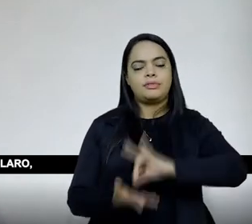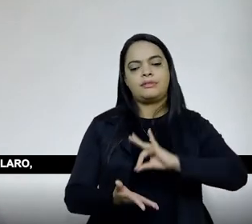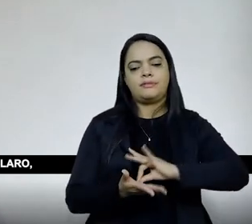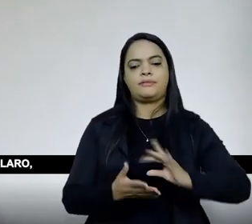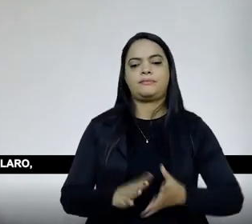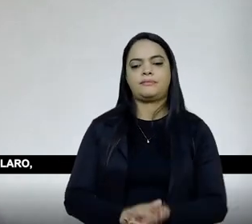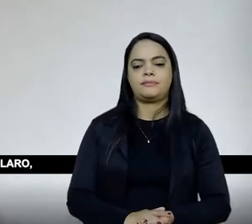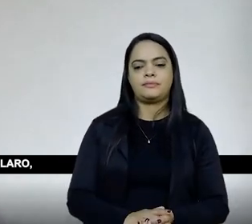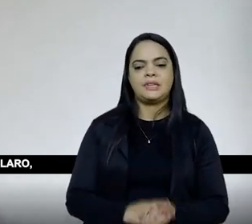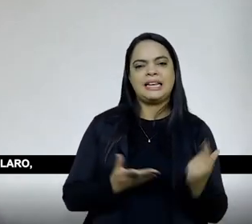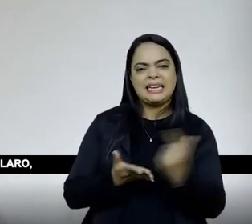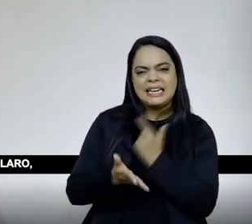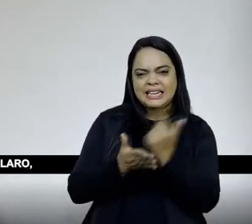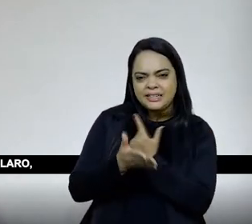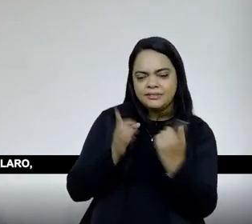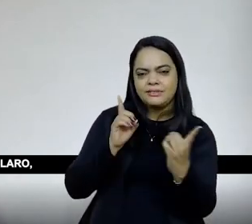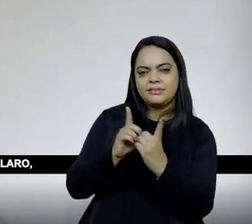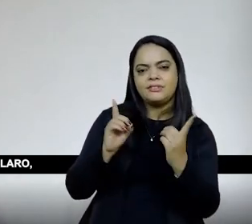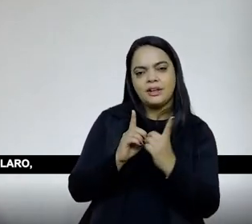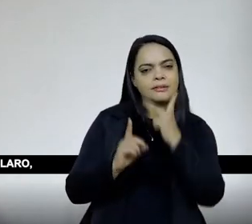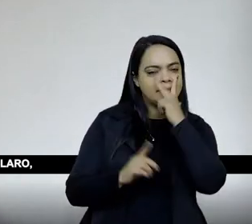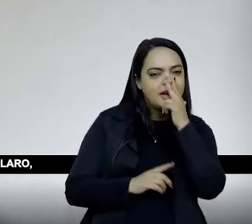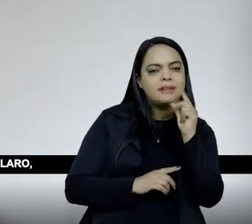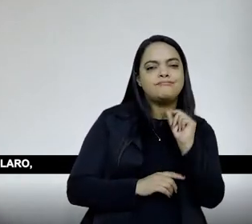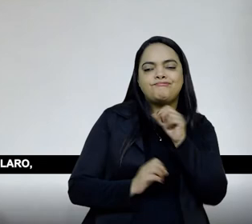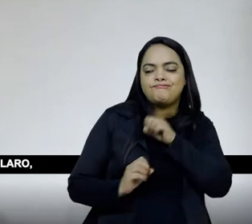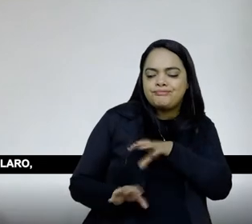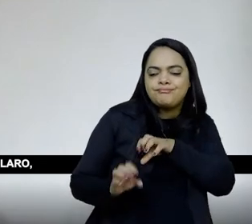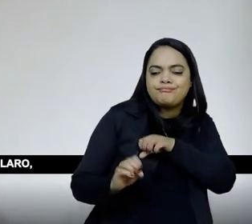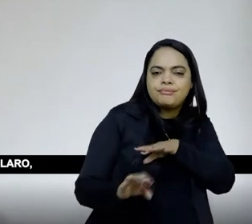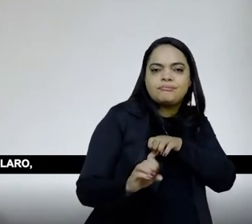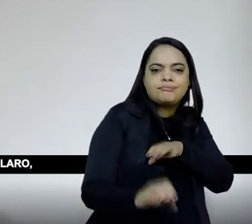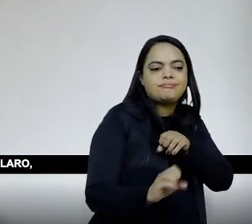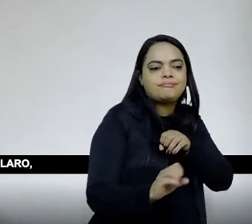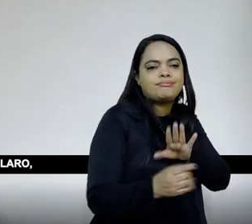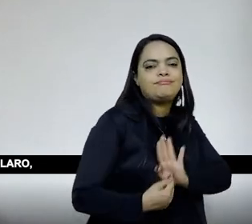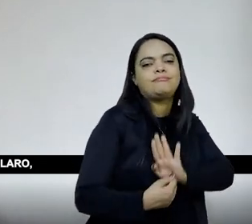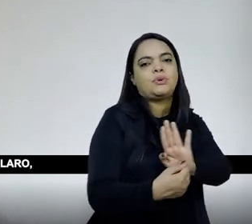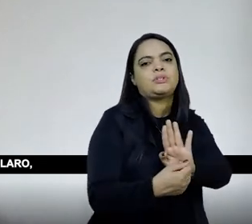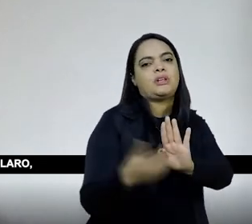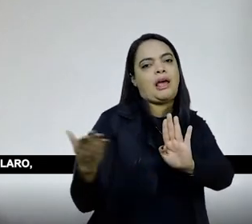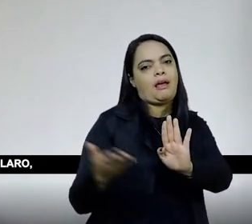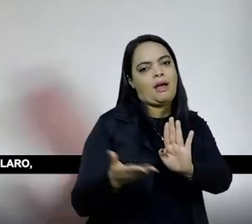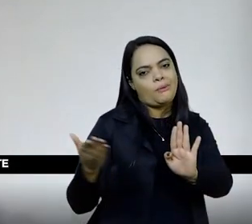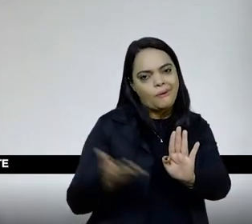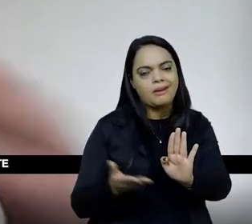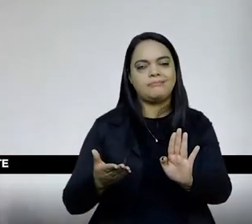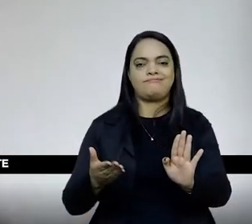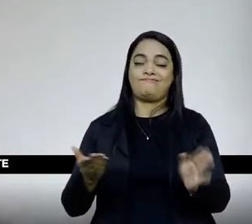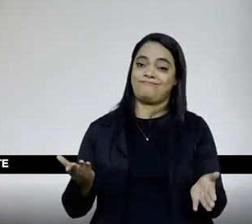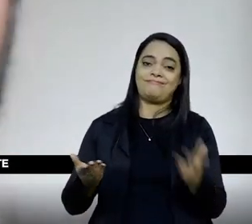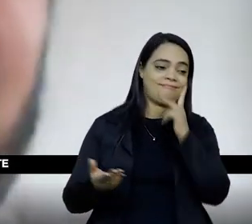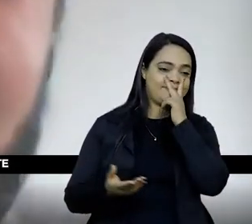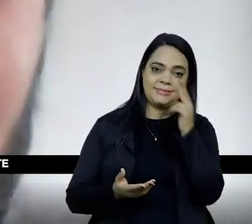o livro didático vinha fazendo um pouco esse trabalho, eu acho, e tem de, claro, nada,